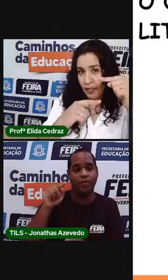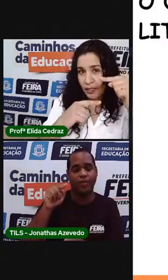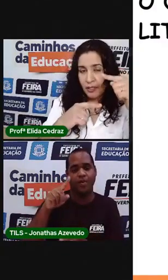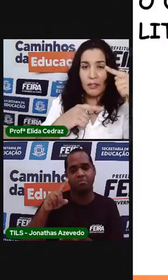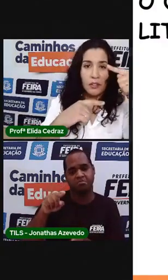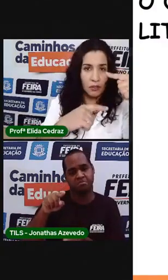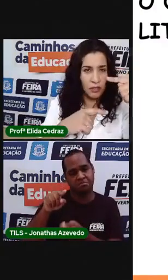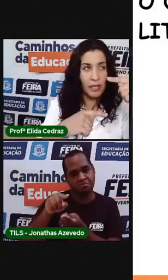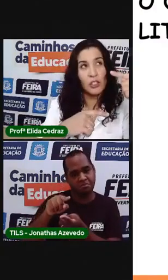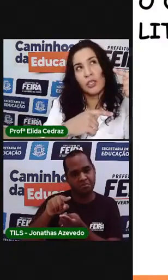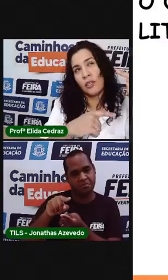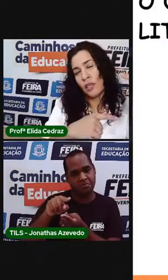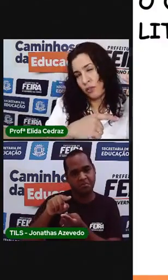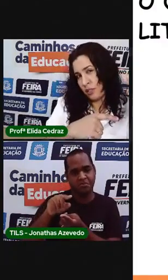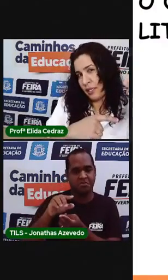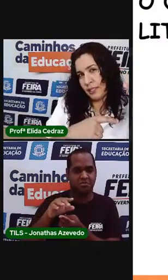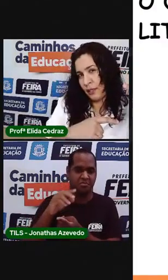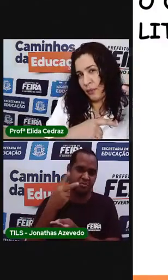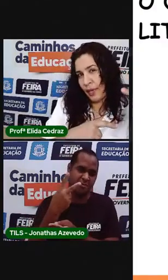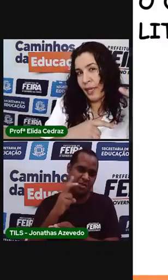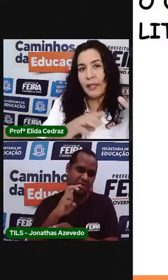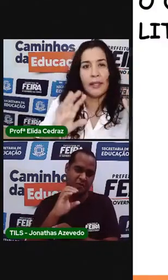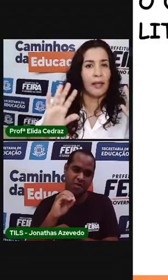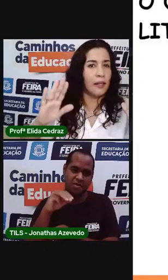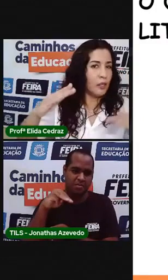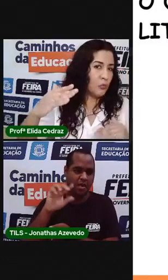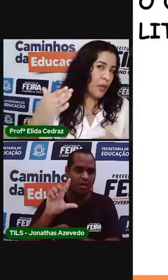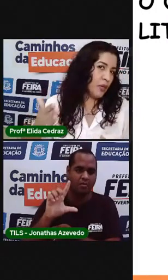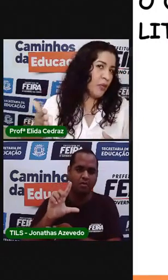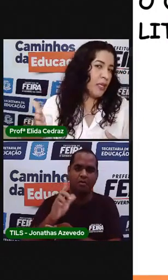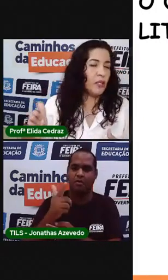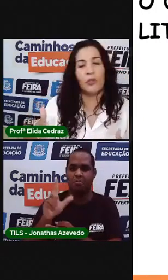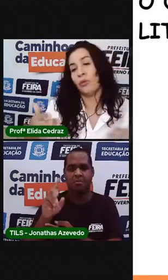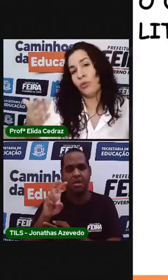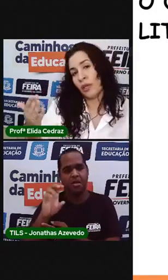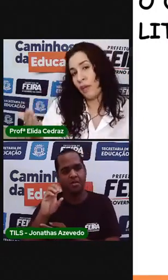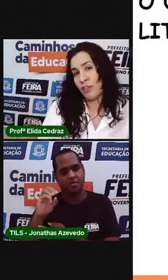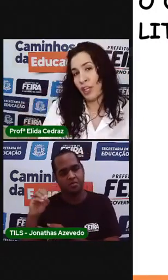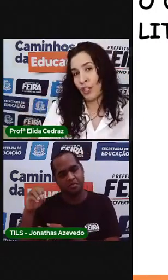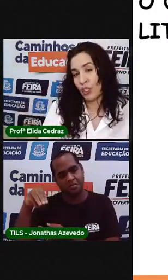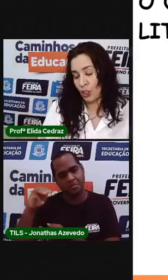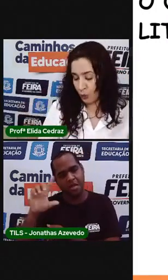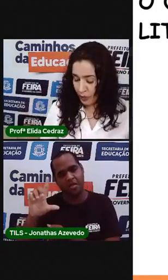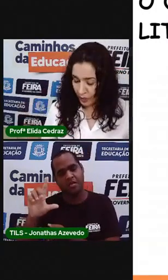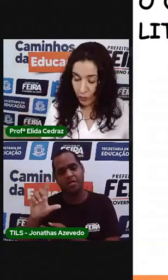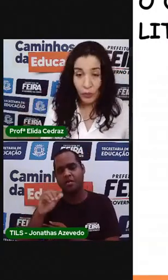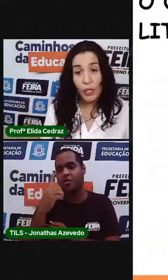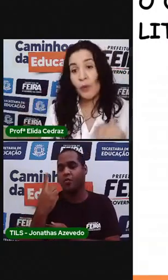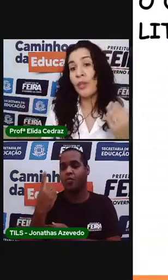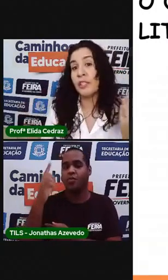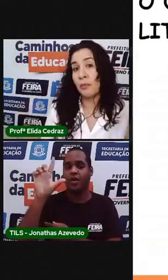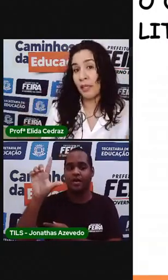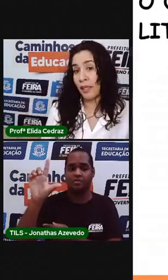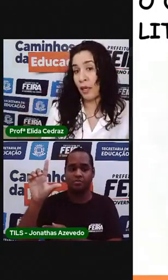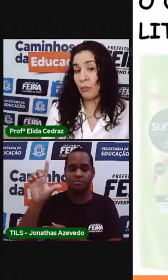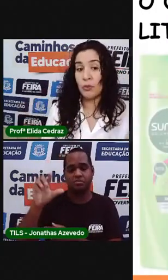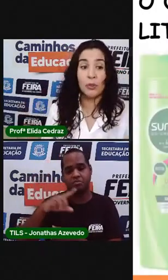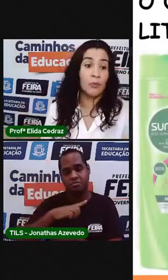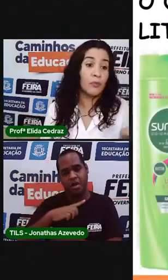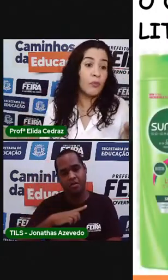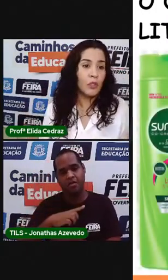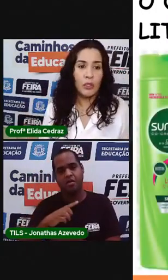garrafinhas, né? De 250, meio litro. Refrigerante de um litro. Nós também